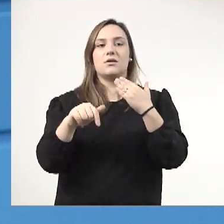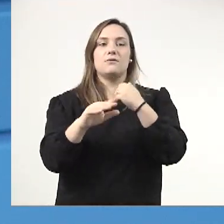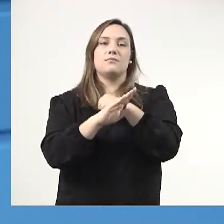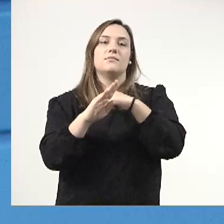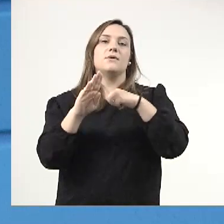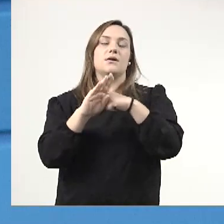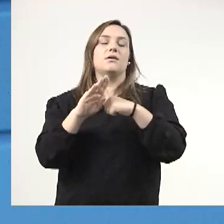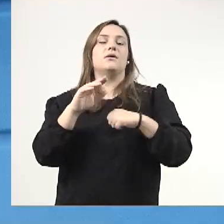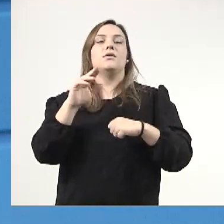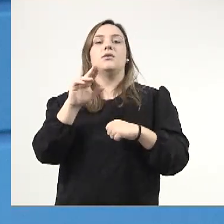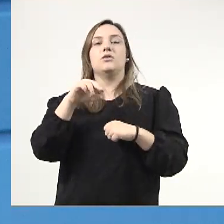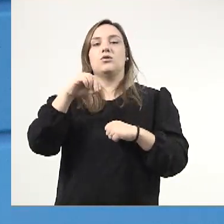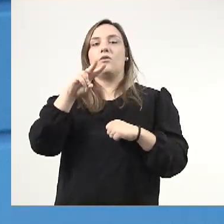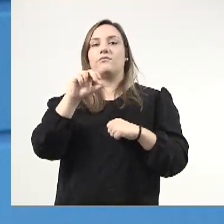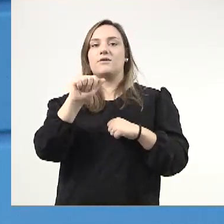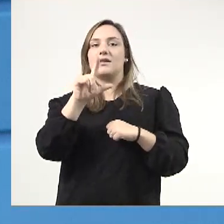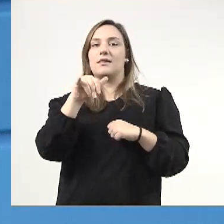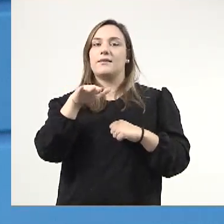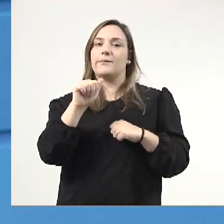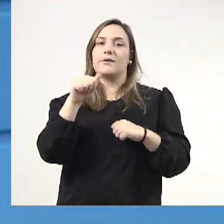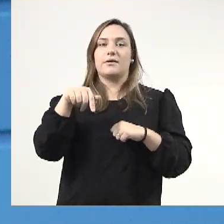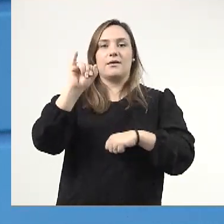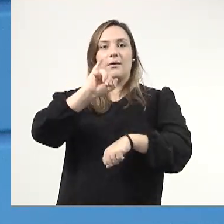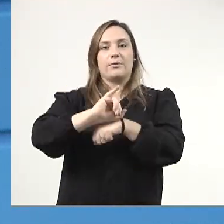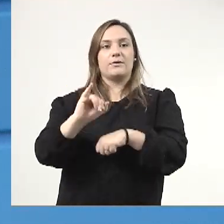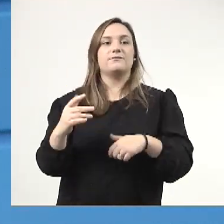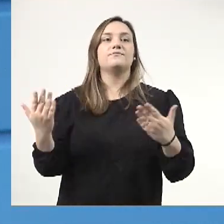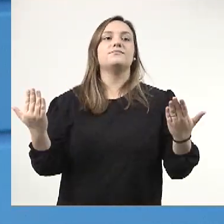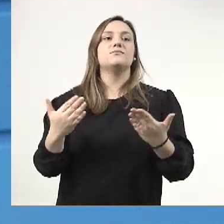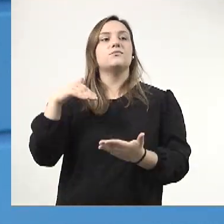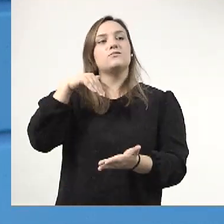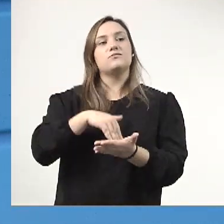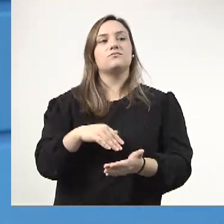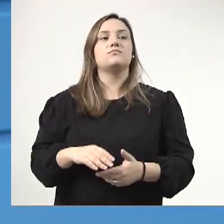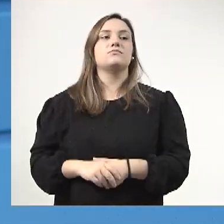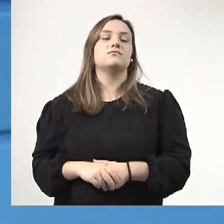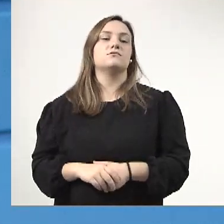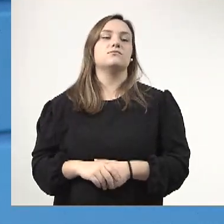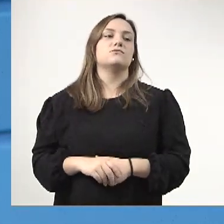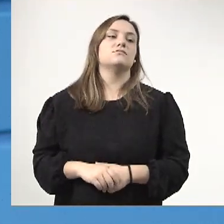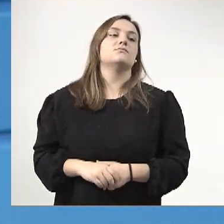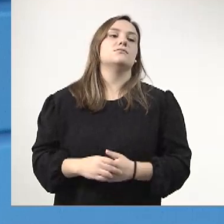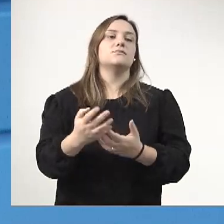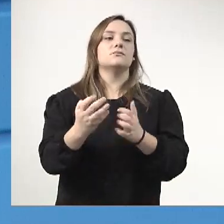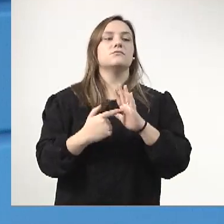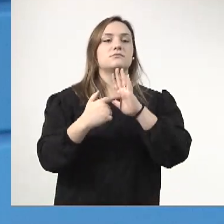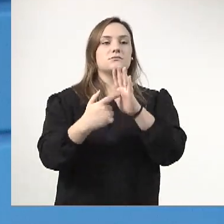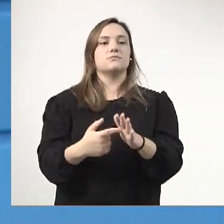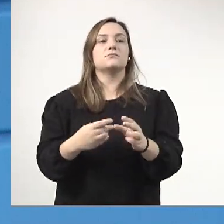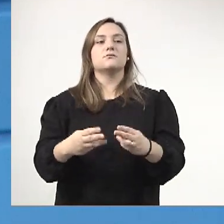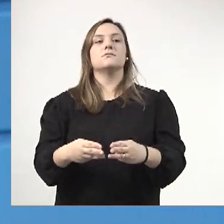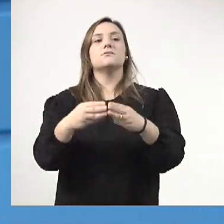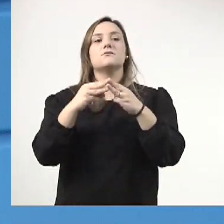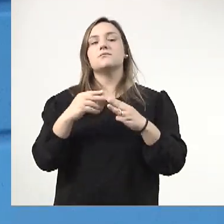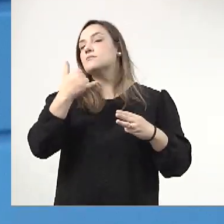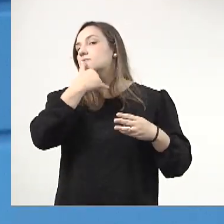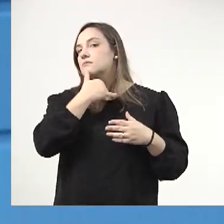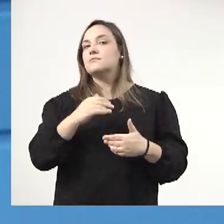bairro Nova Lima, nesta capital. Por último, quero apresentar aqui uma moção de pesar